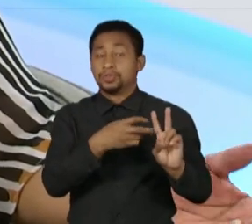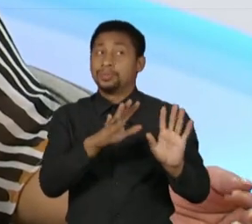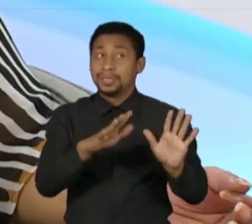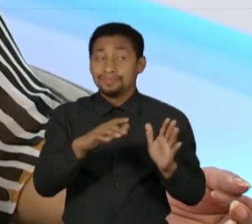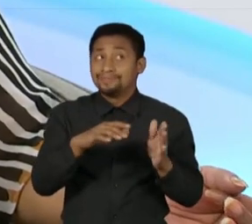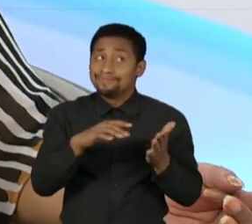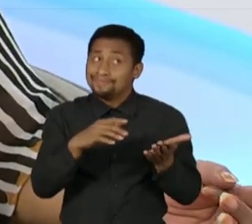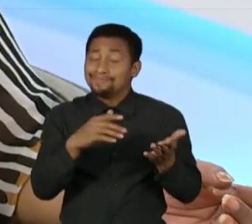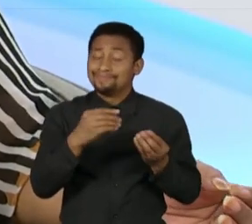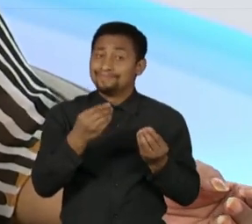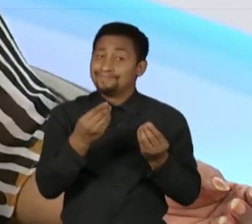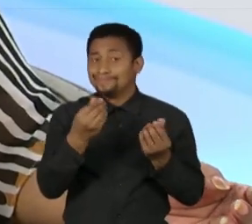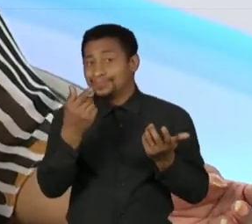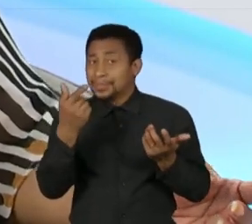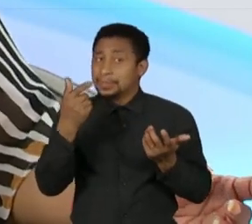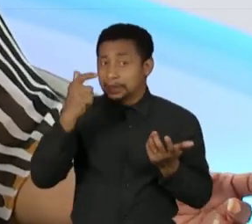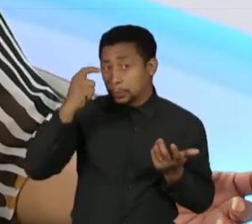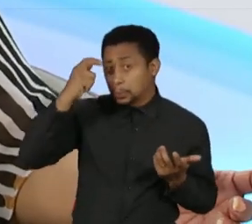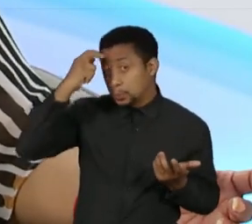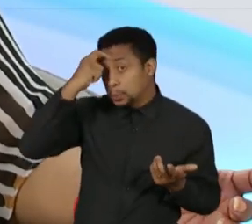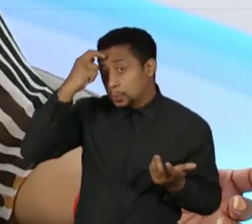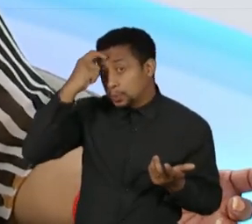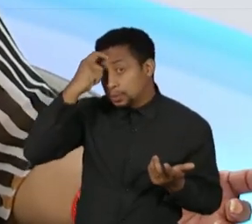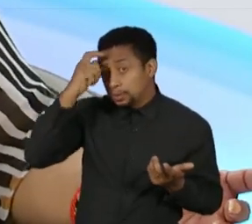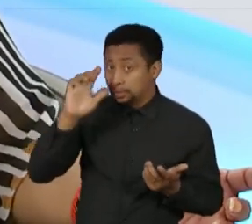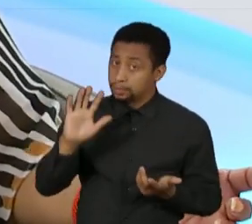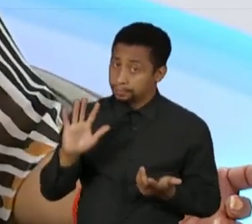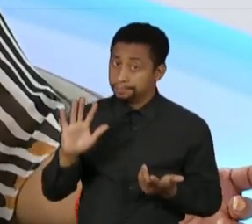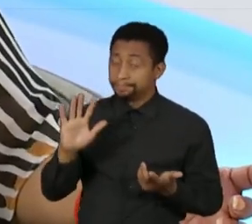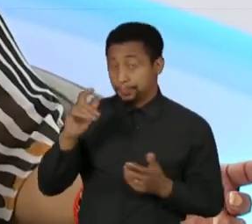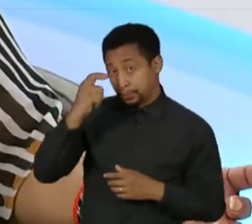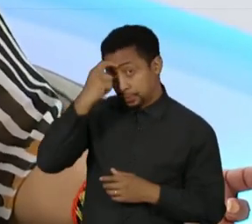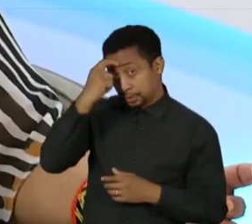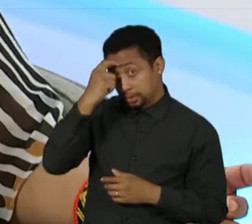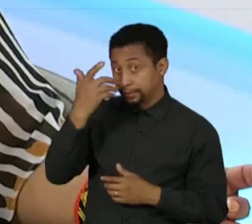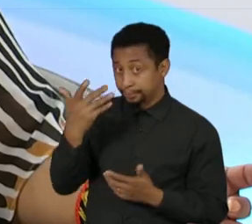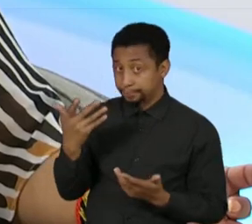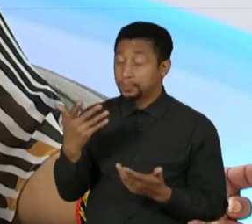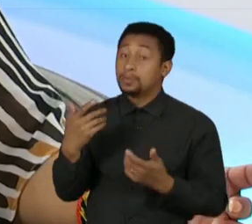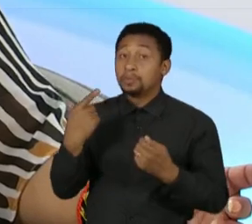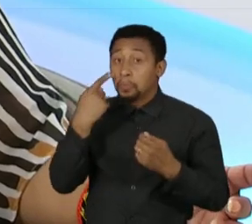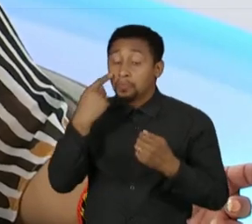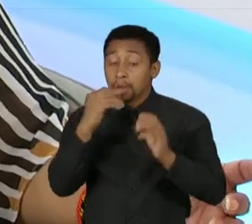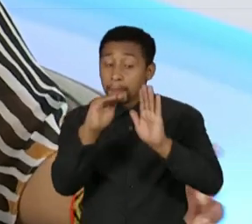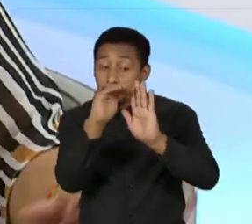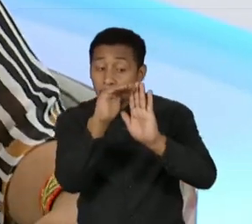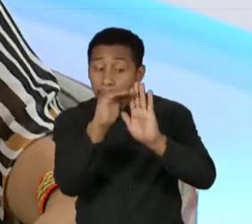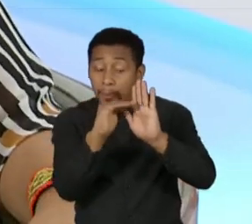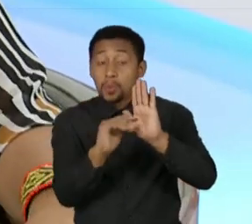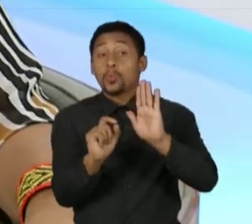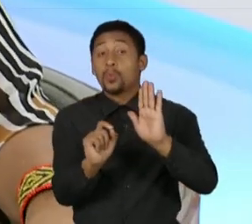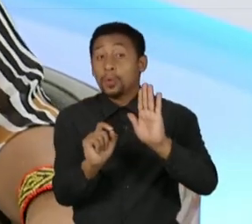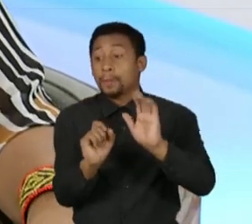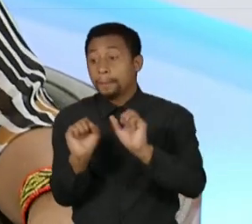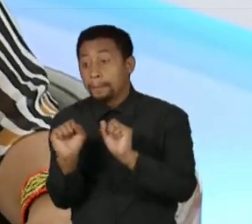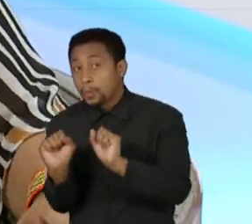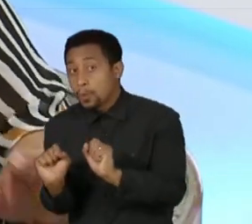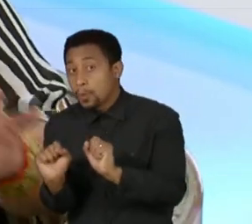consciência. Eu acho que tudo tem que estar dentro daquilo que é permitido. E